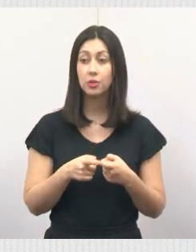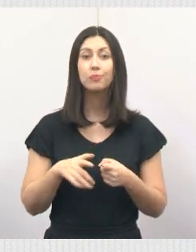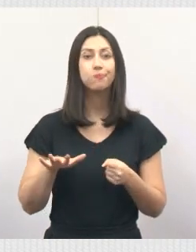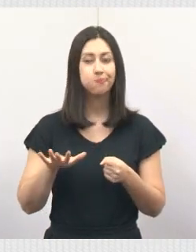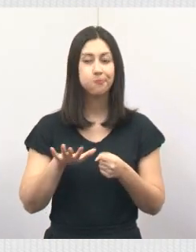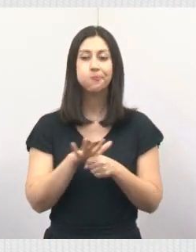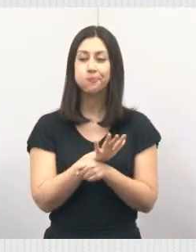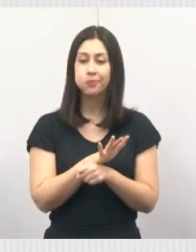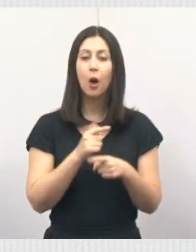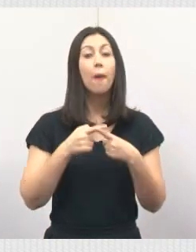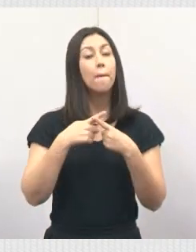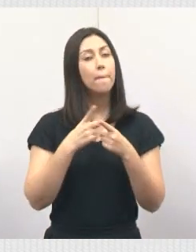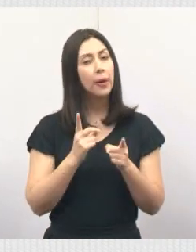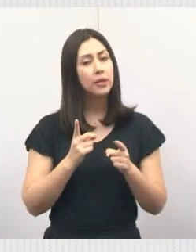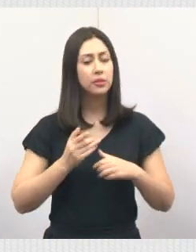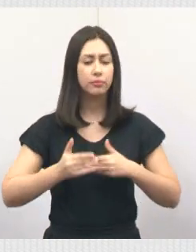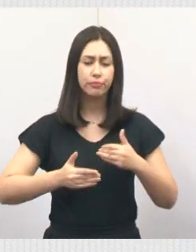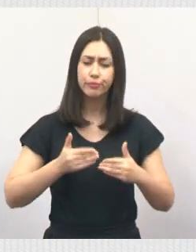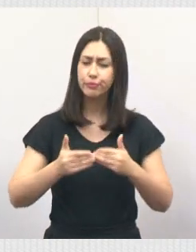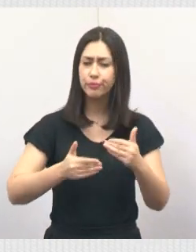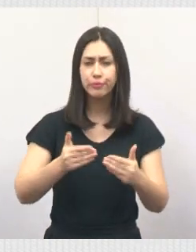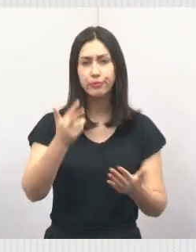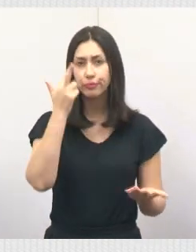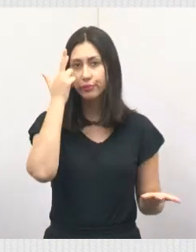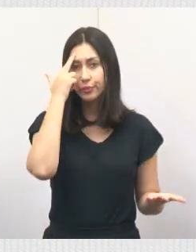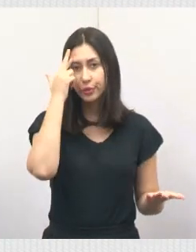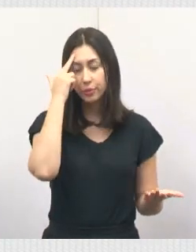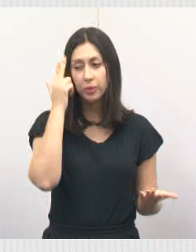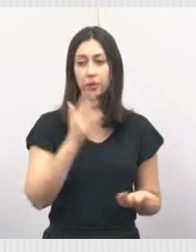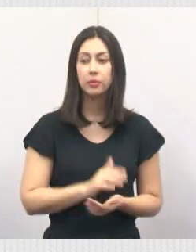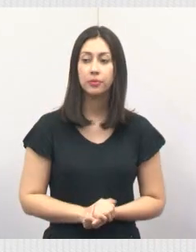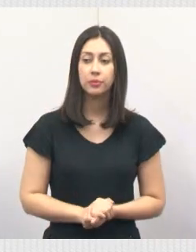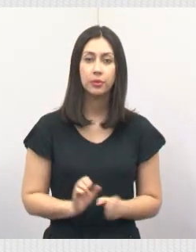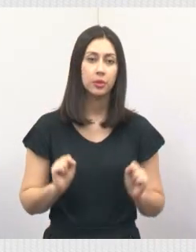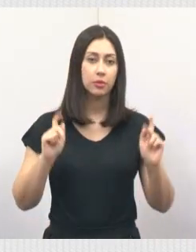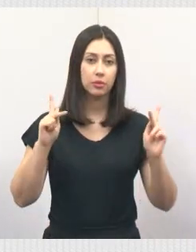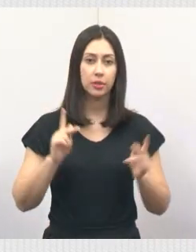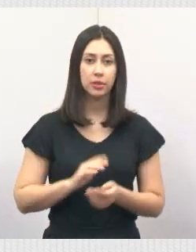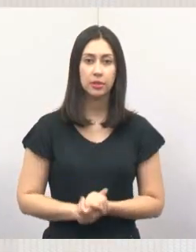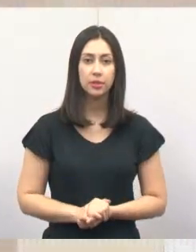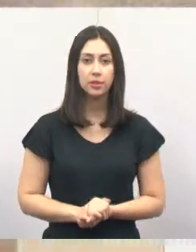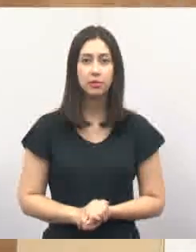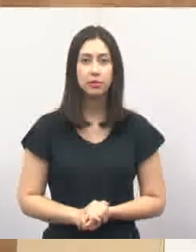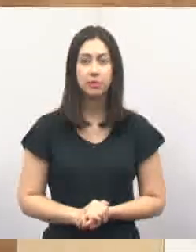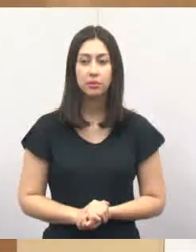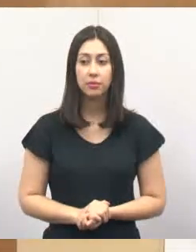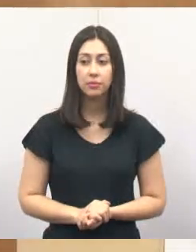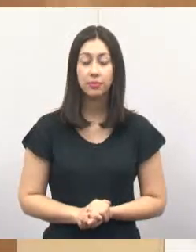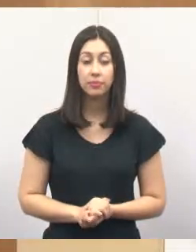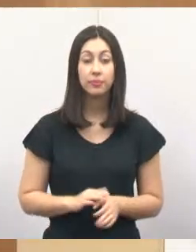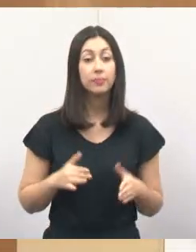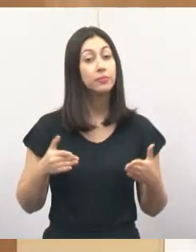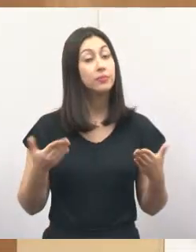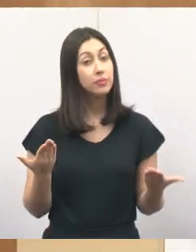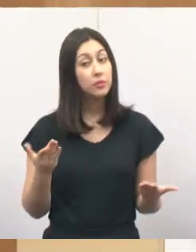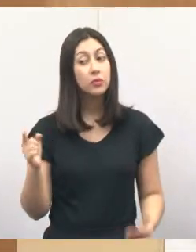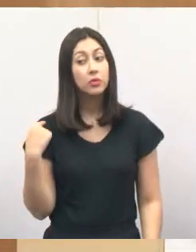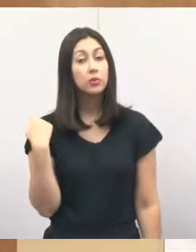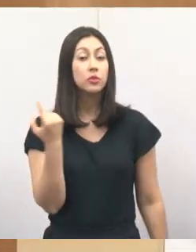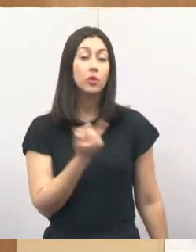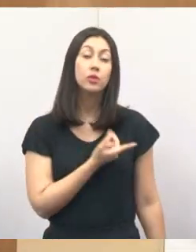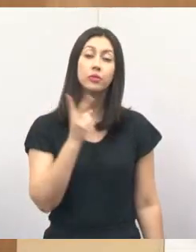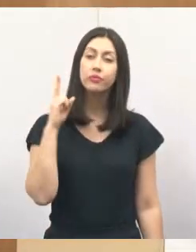cheio, porém, está seguindo o fixo normal para atendimento, ok? Bom, então, nós, enquanto